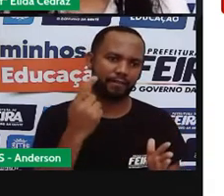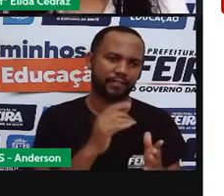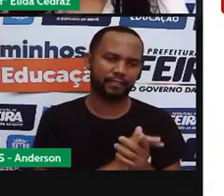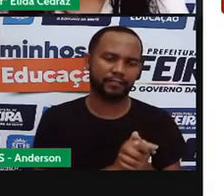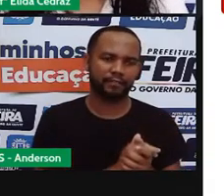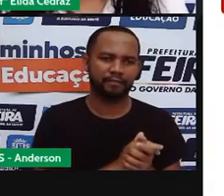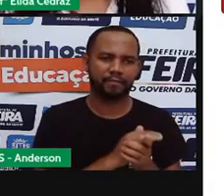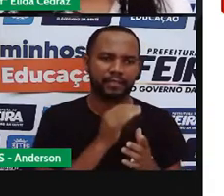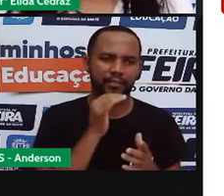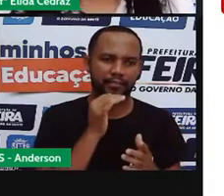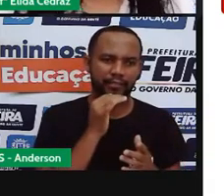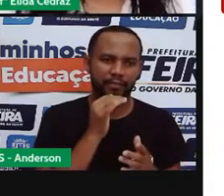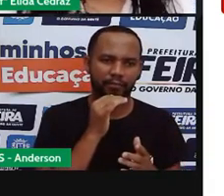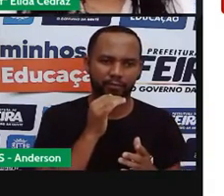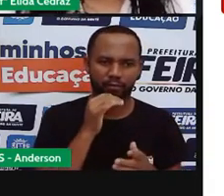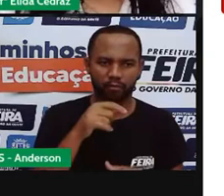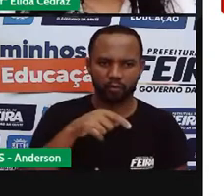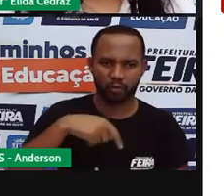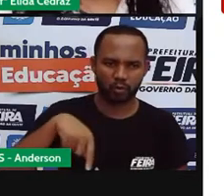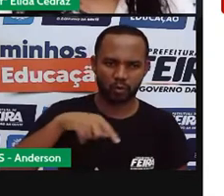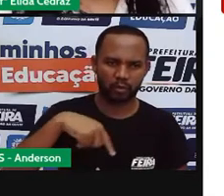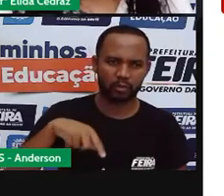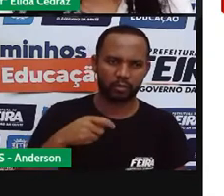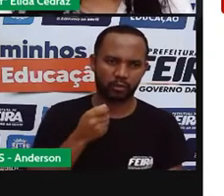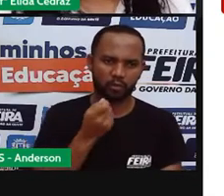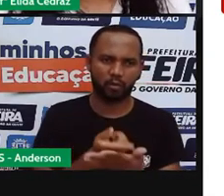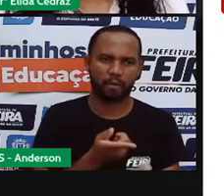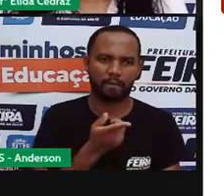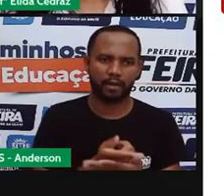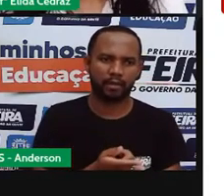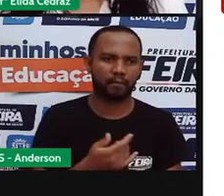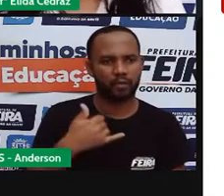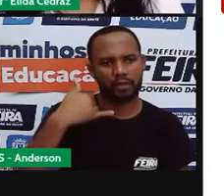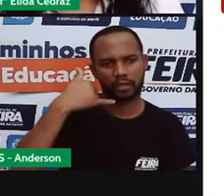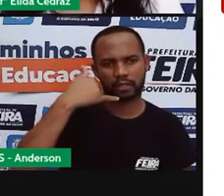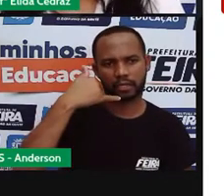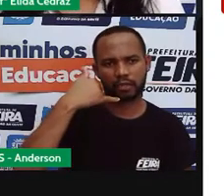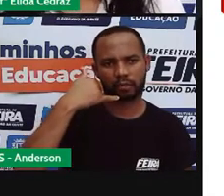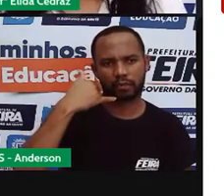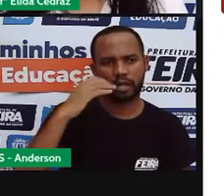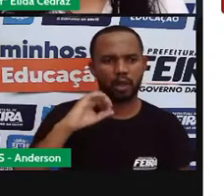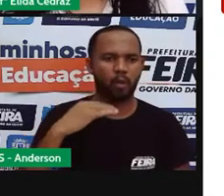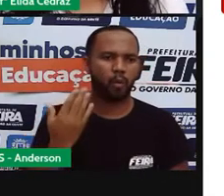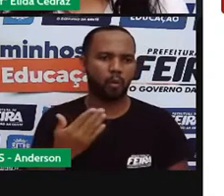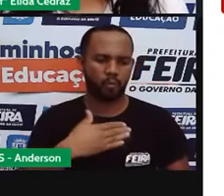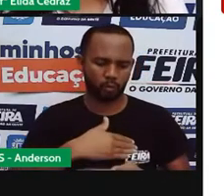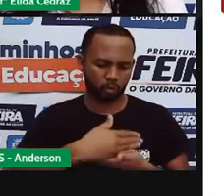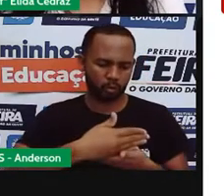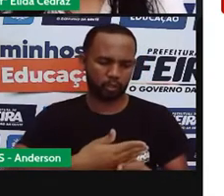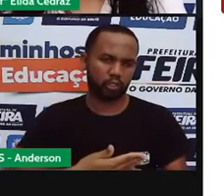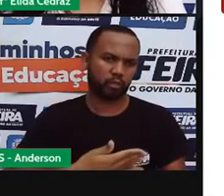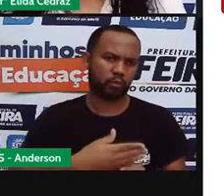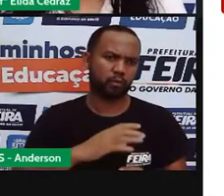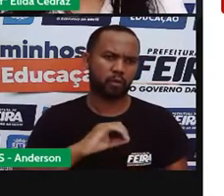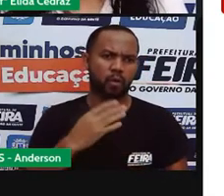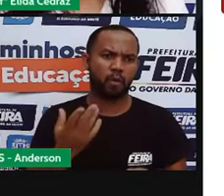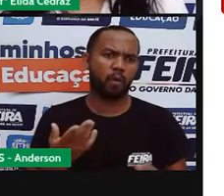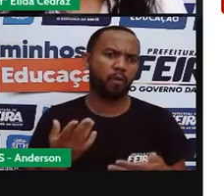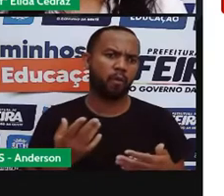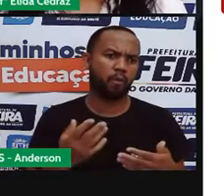Por exemplo, quando nós compramos um aparelho celular, um notebook, um tablet,